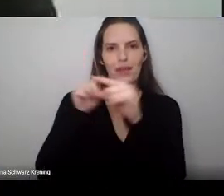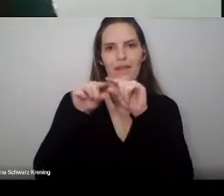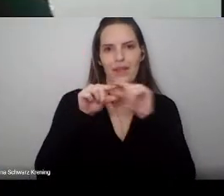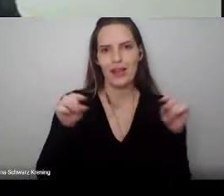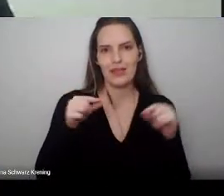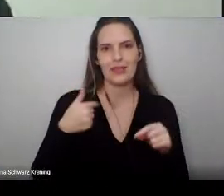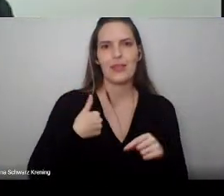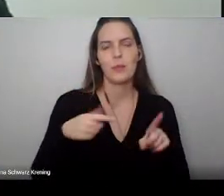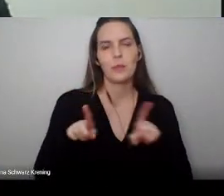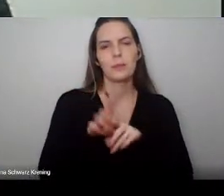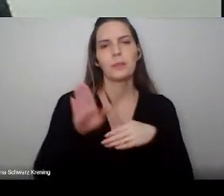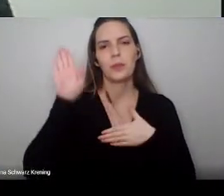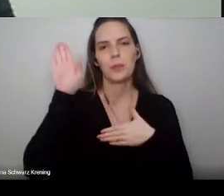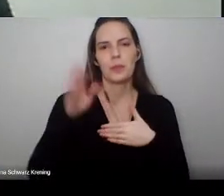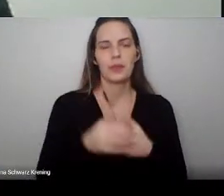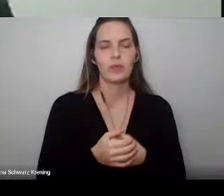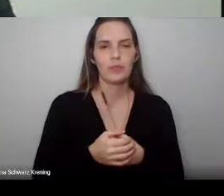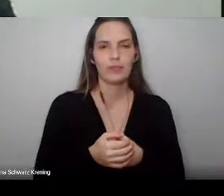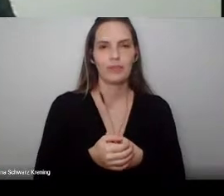Boa noite.